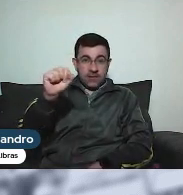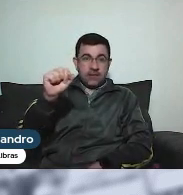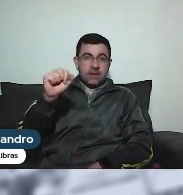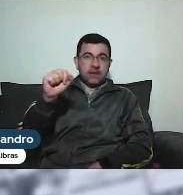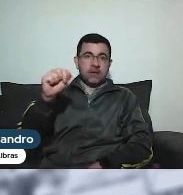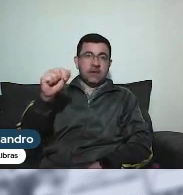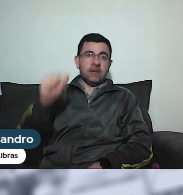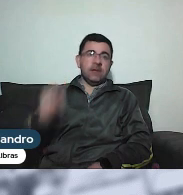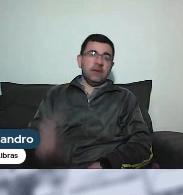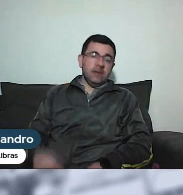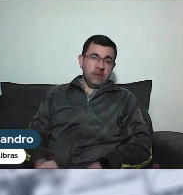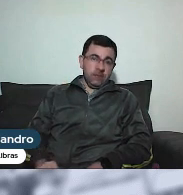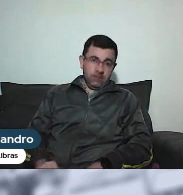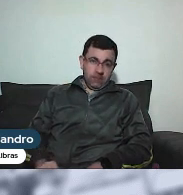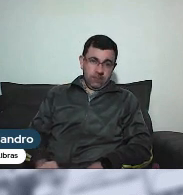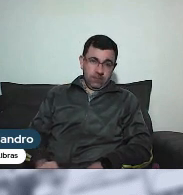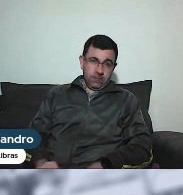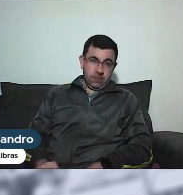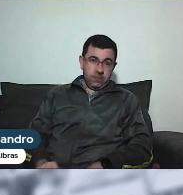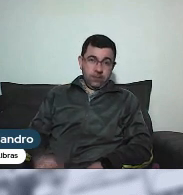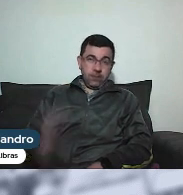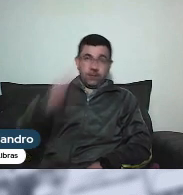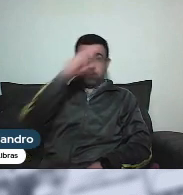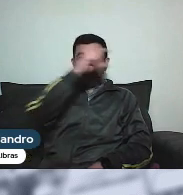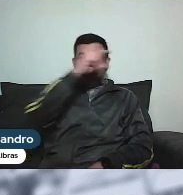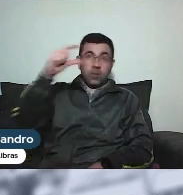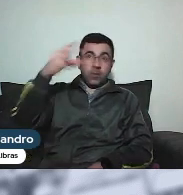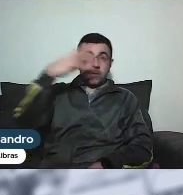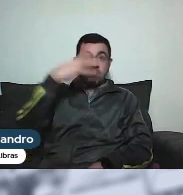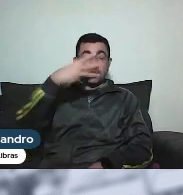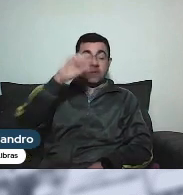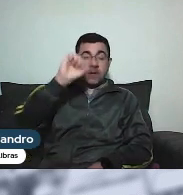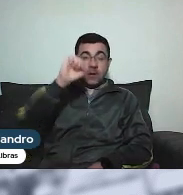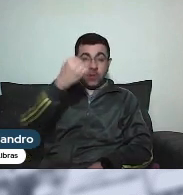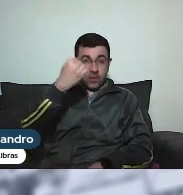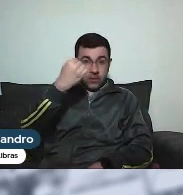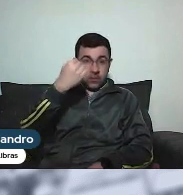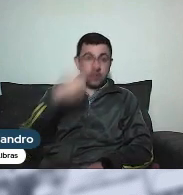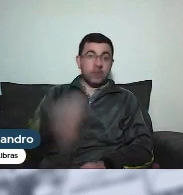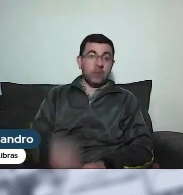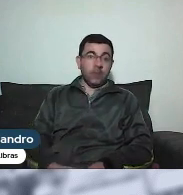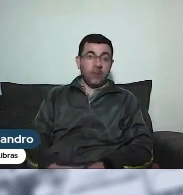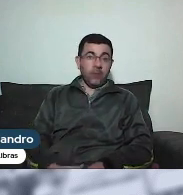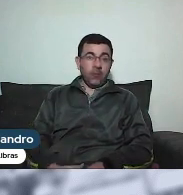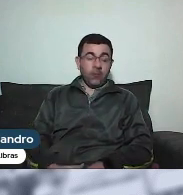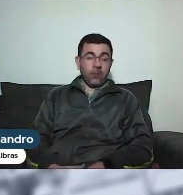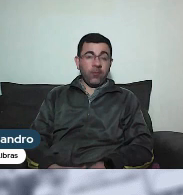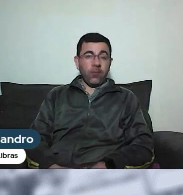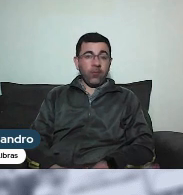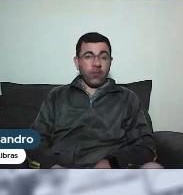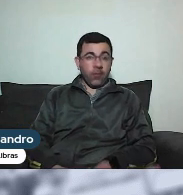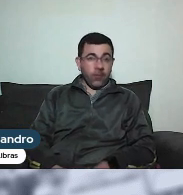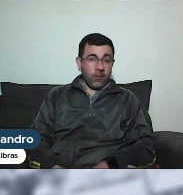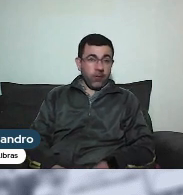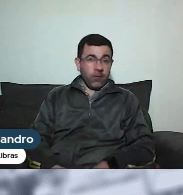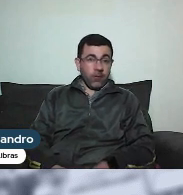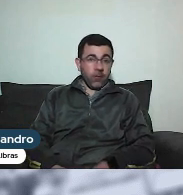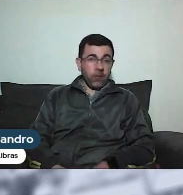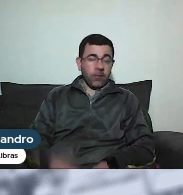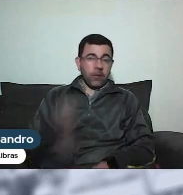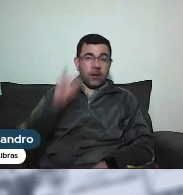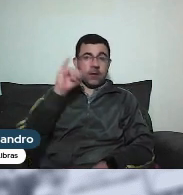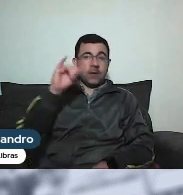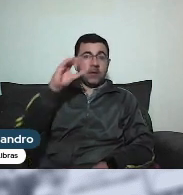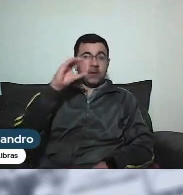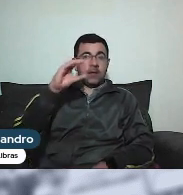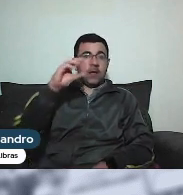número 38, de 30 de março de 2012, para quem não sabe, é o que concede a isenção de CMS de